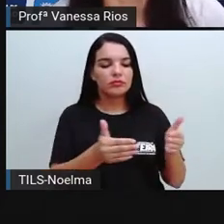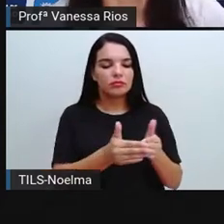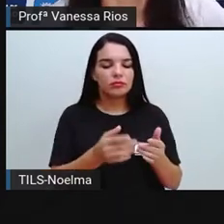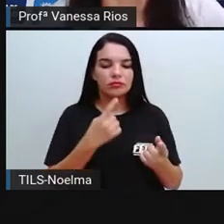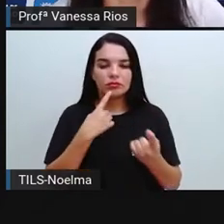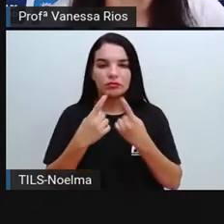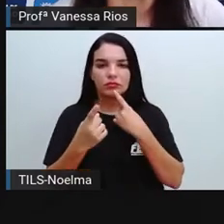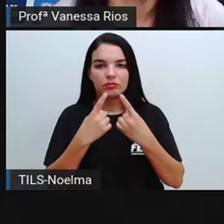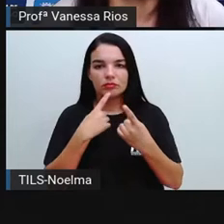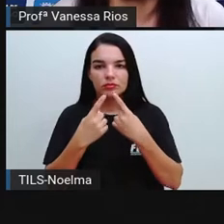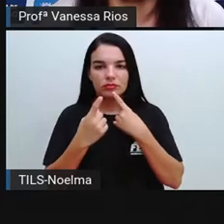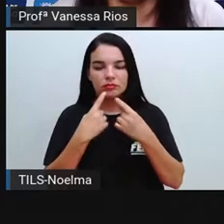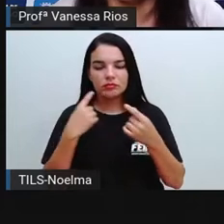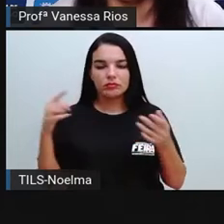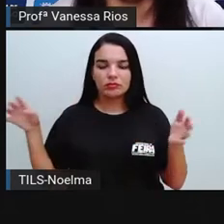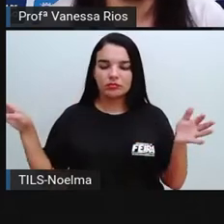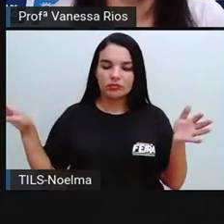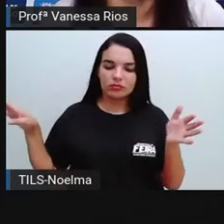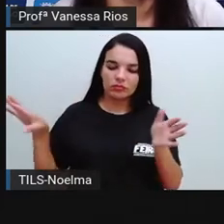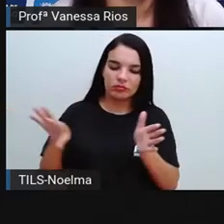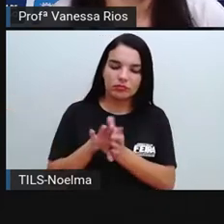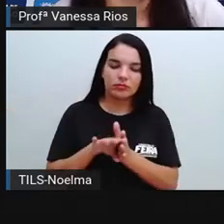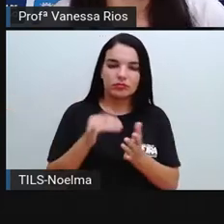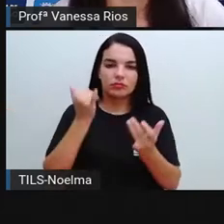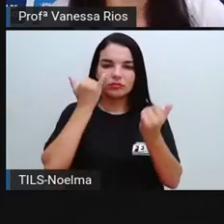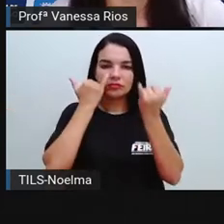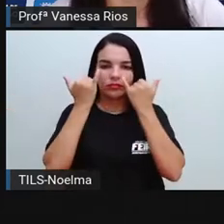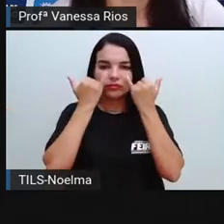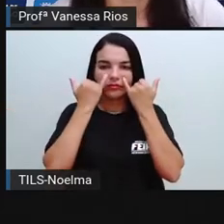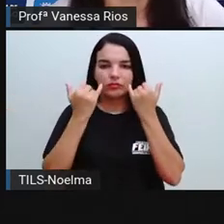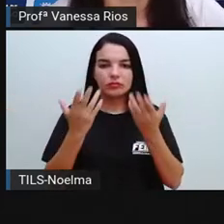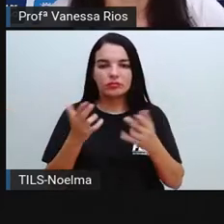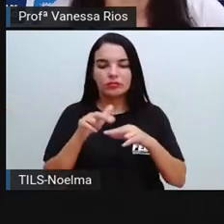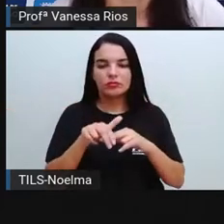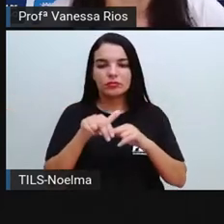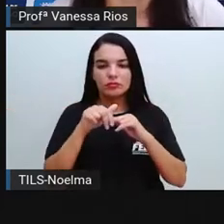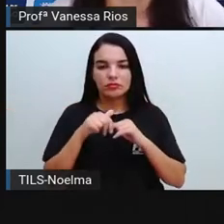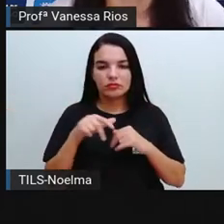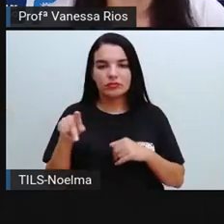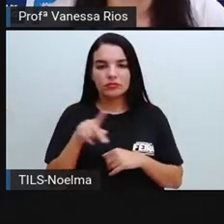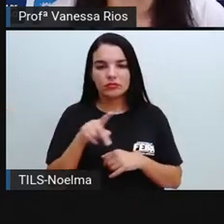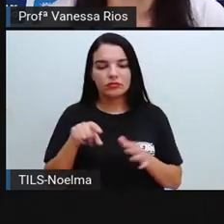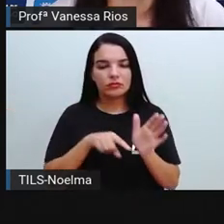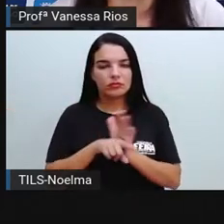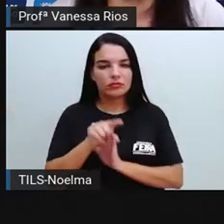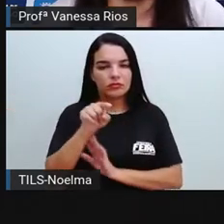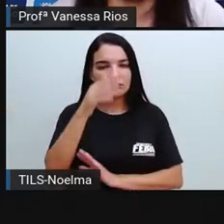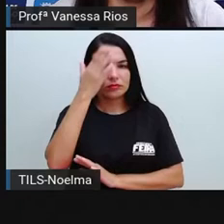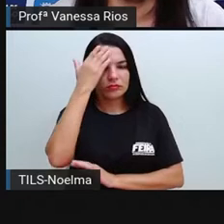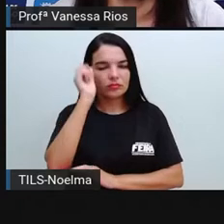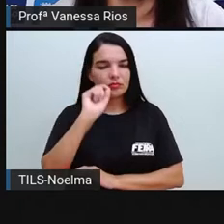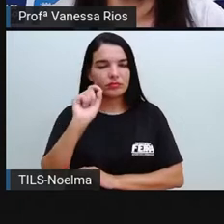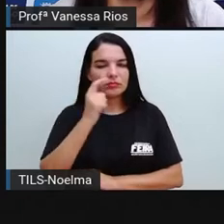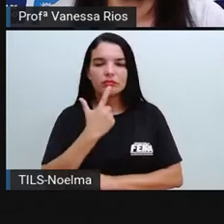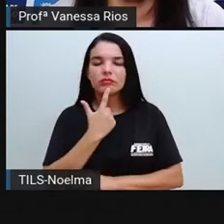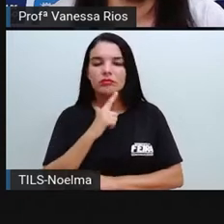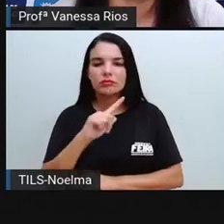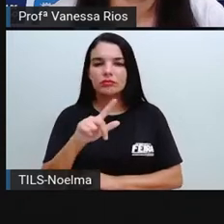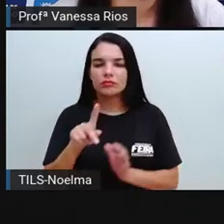entrevista, que é trazer informação. Então, por isso que a própria pergunta, você sabe o que é língua materna?